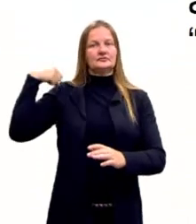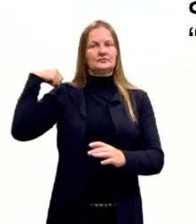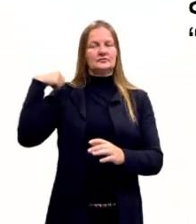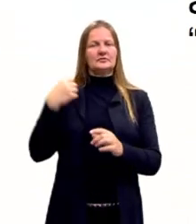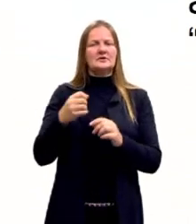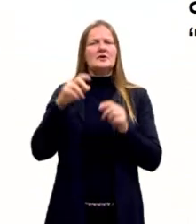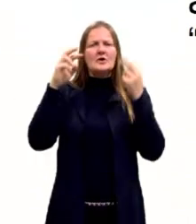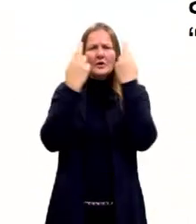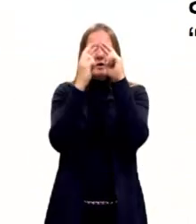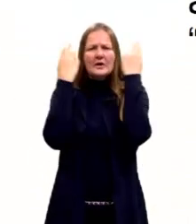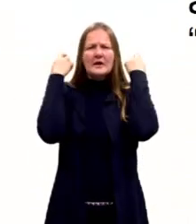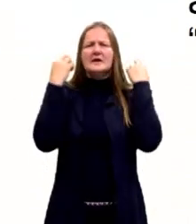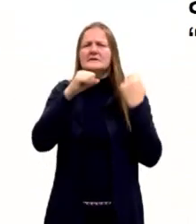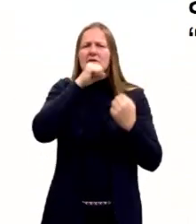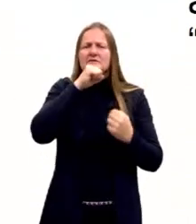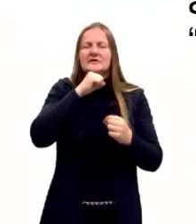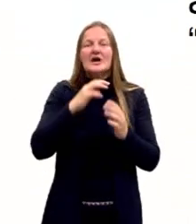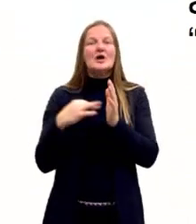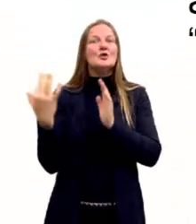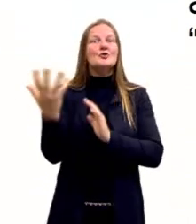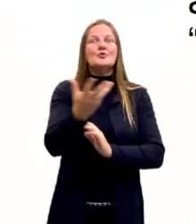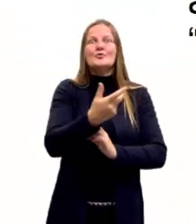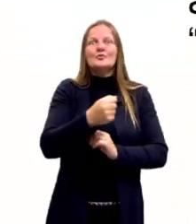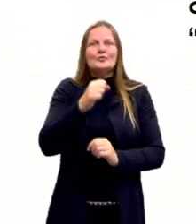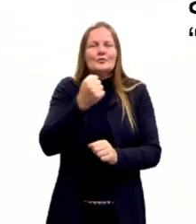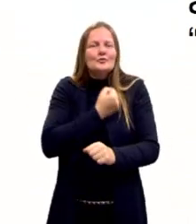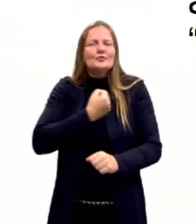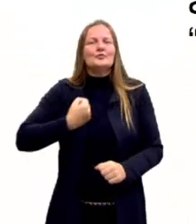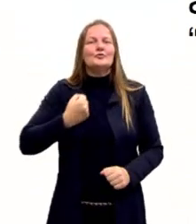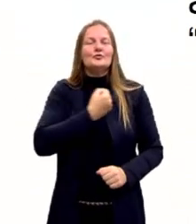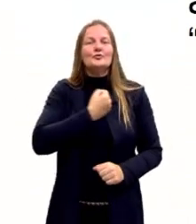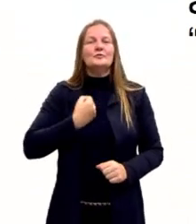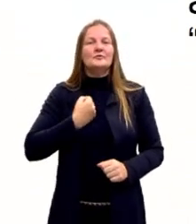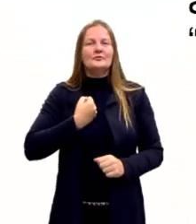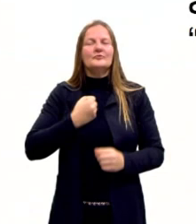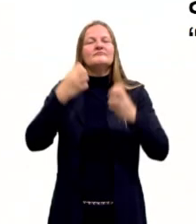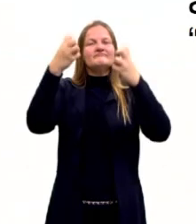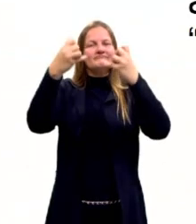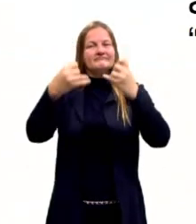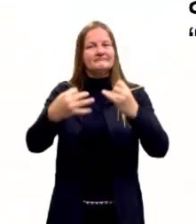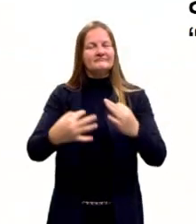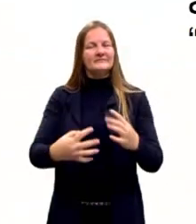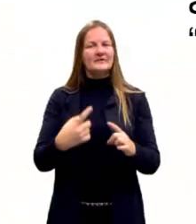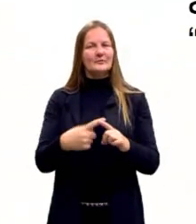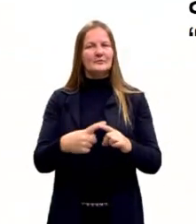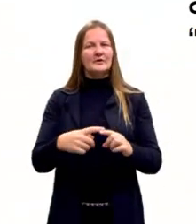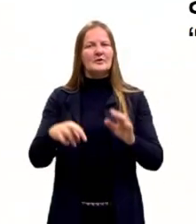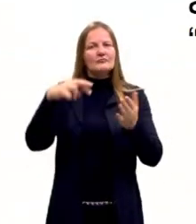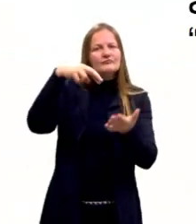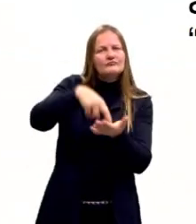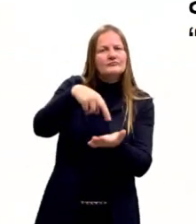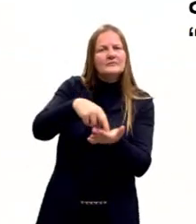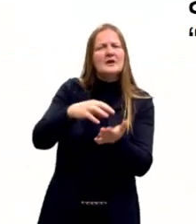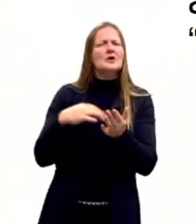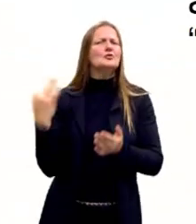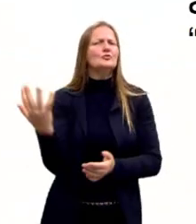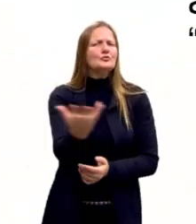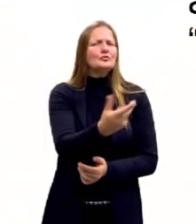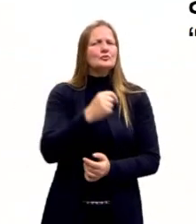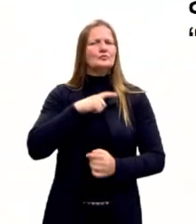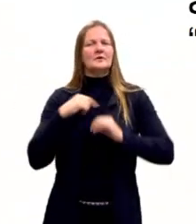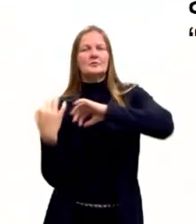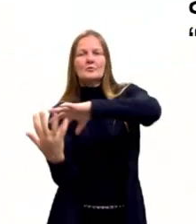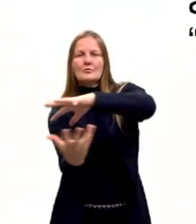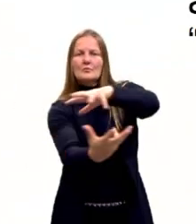Segundo ele, tudo é número, frase que indica uma explicação para a realidade e tudo que existe no